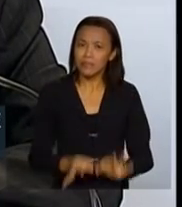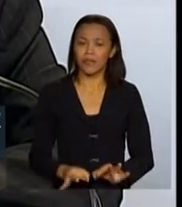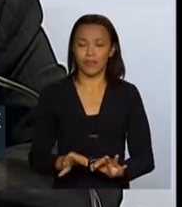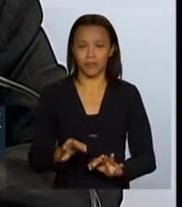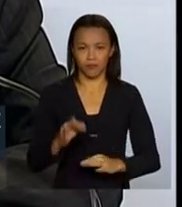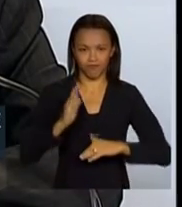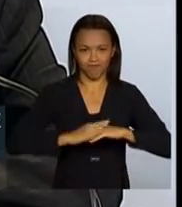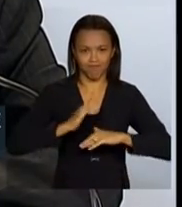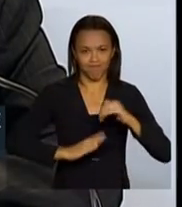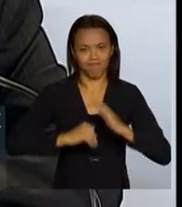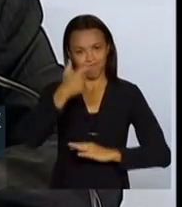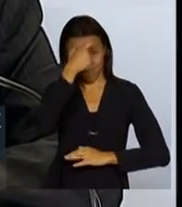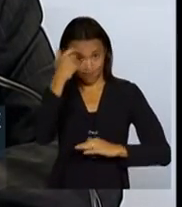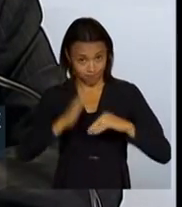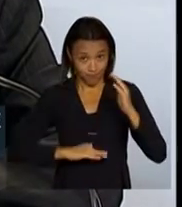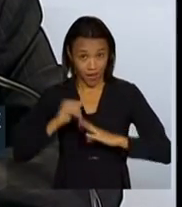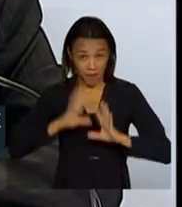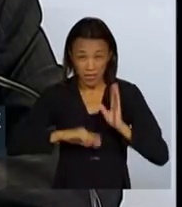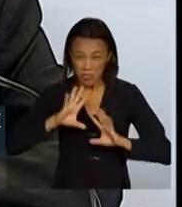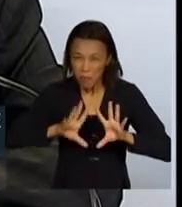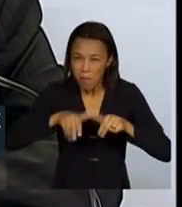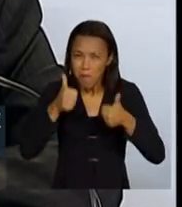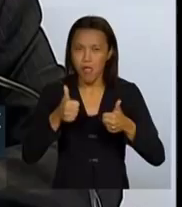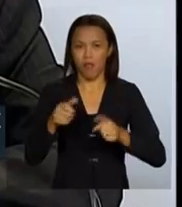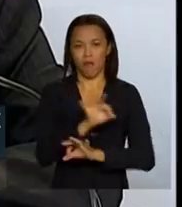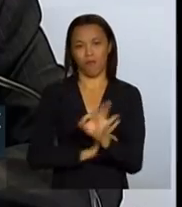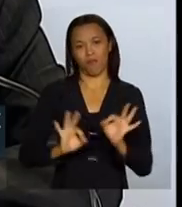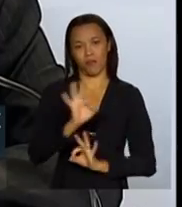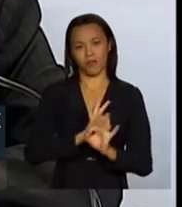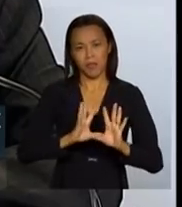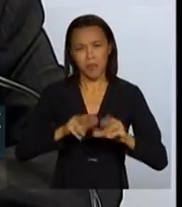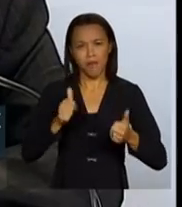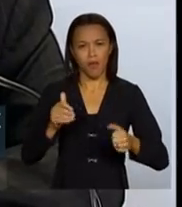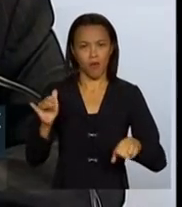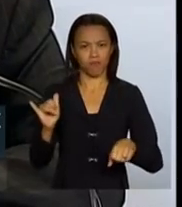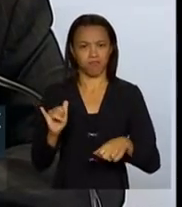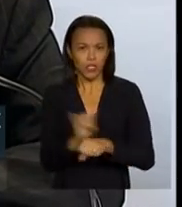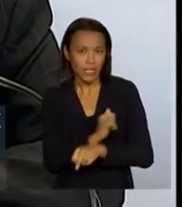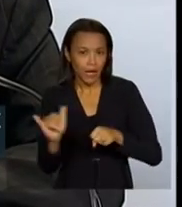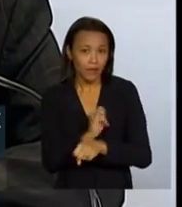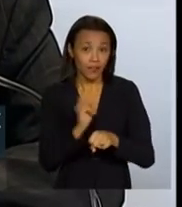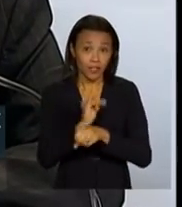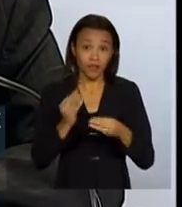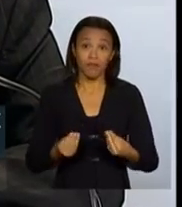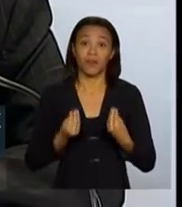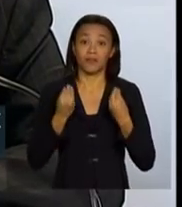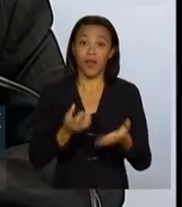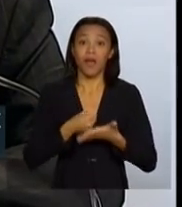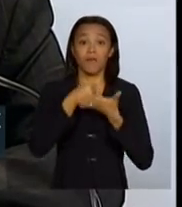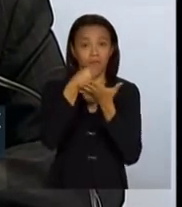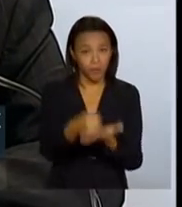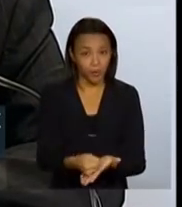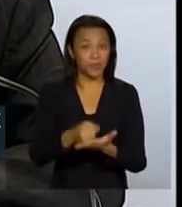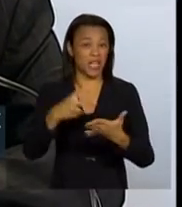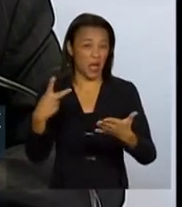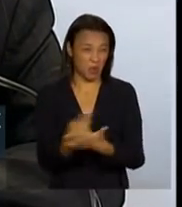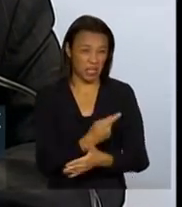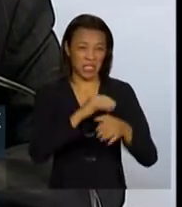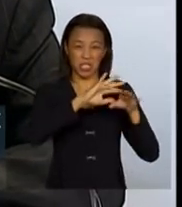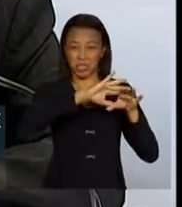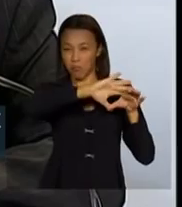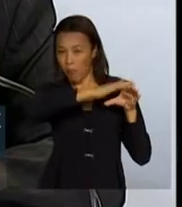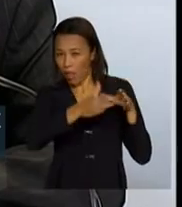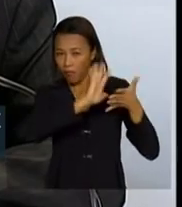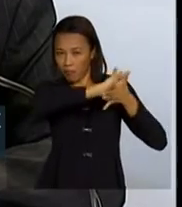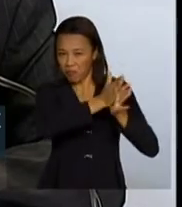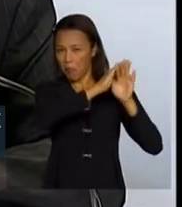capacidade de poder estar melhor organizado e melhor preparado para essas situações extremamente críticas